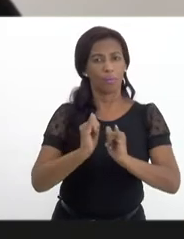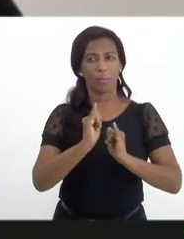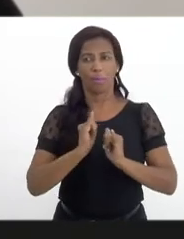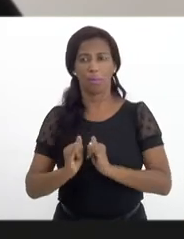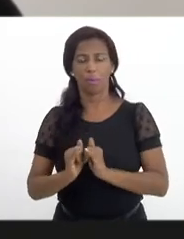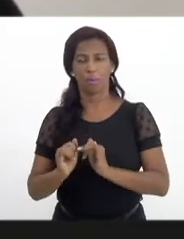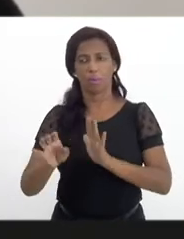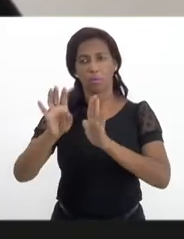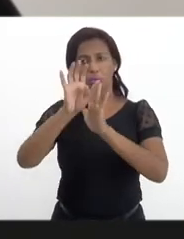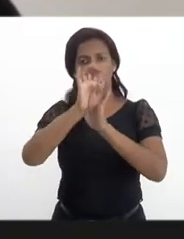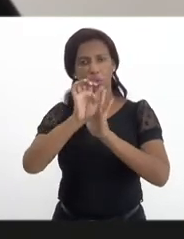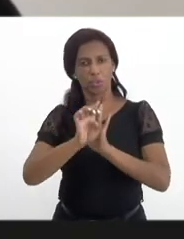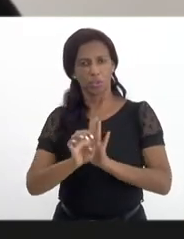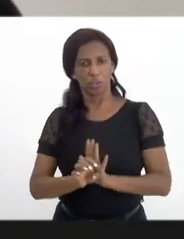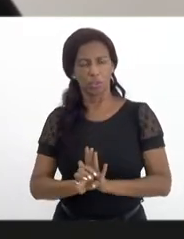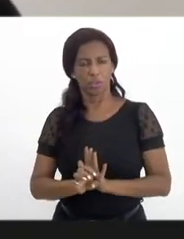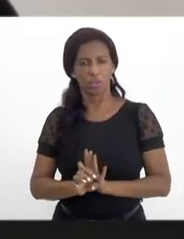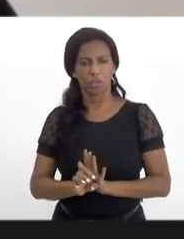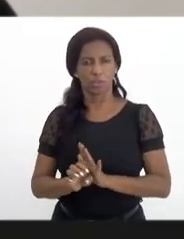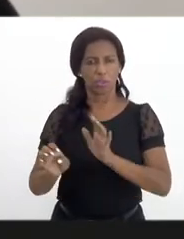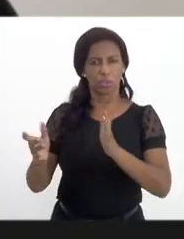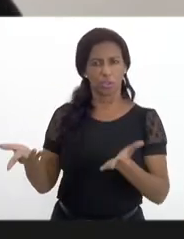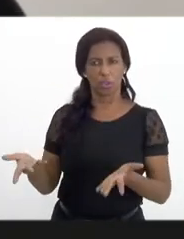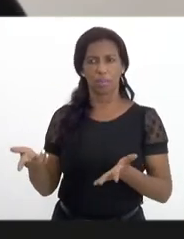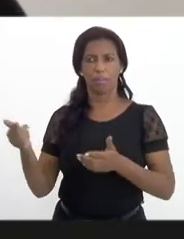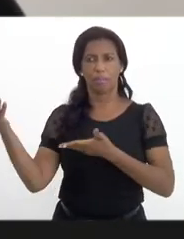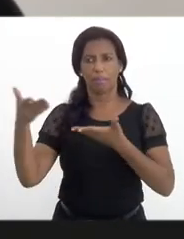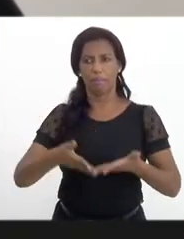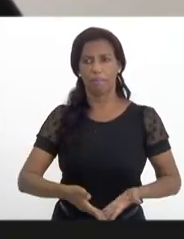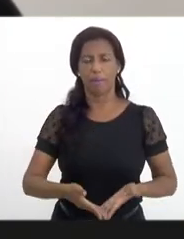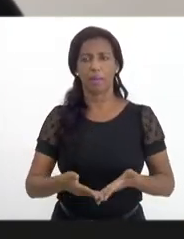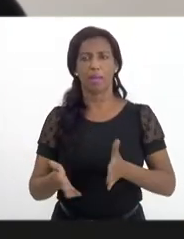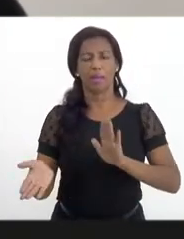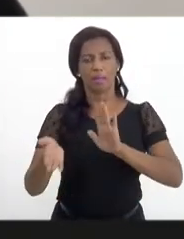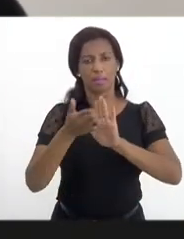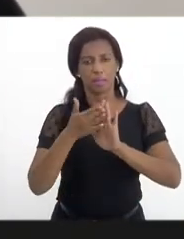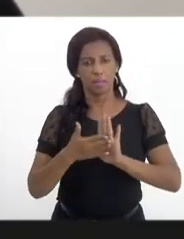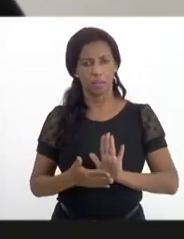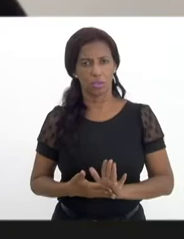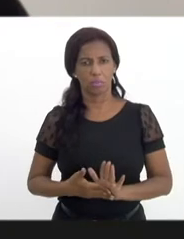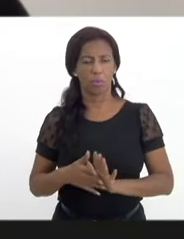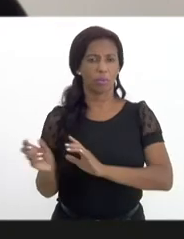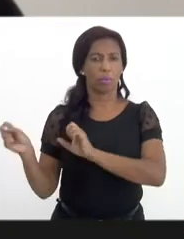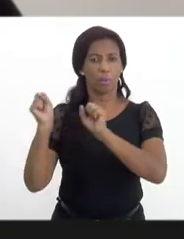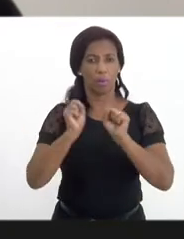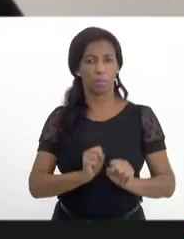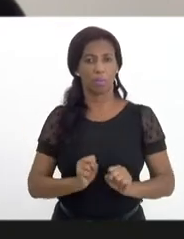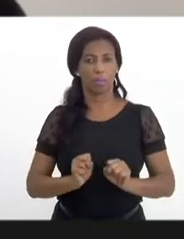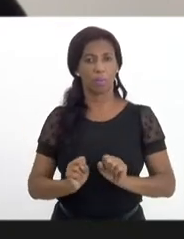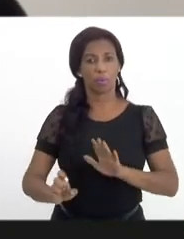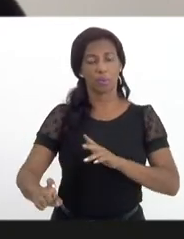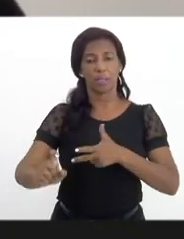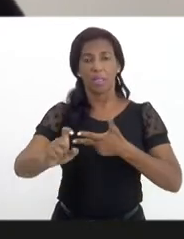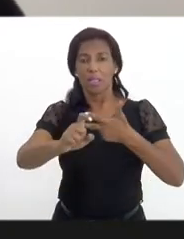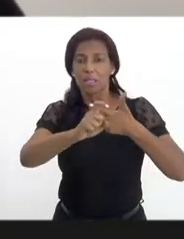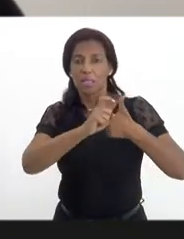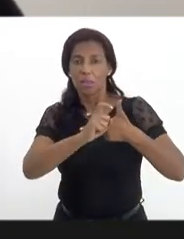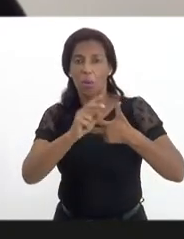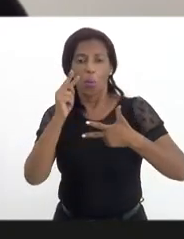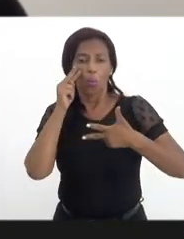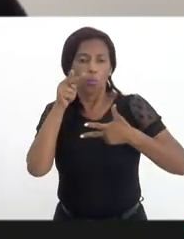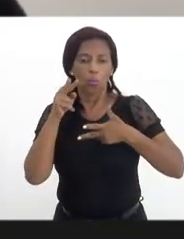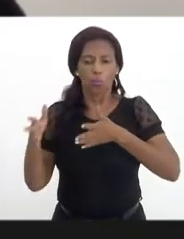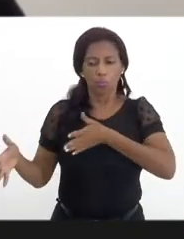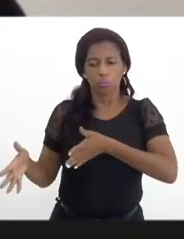estatísticas e assim venhamos trazer através destas pautas e audiências para o Poder Executivo um novo olhar, um caminhar